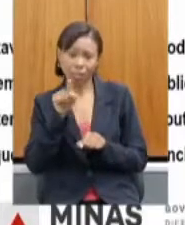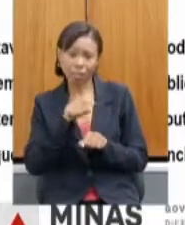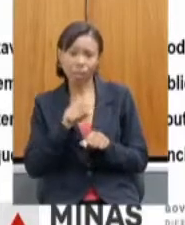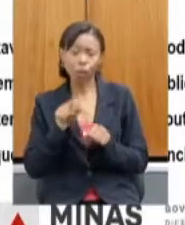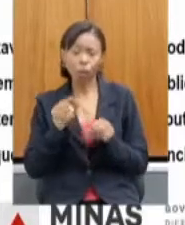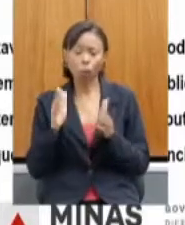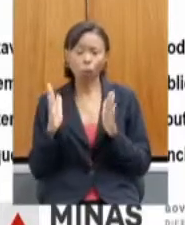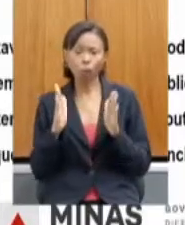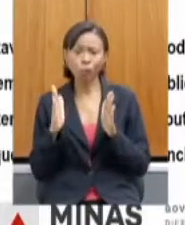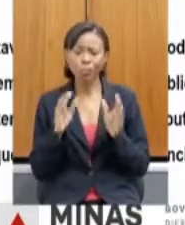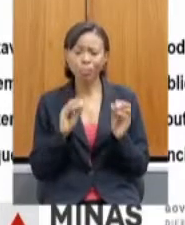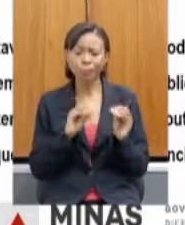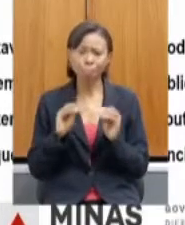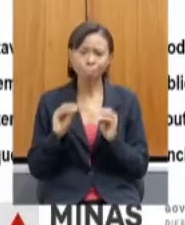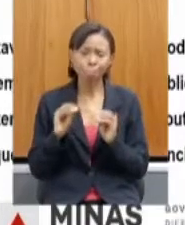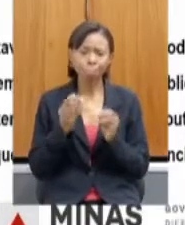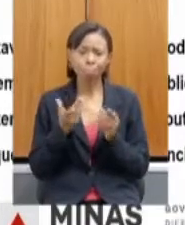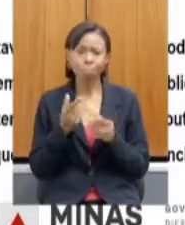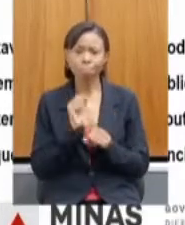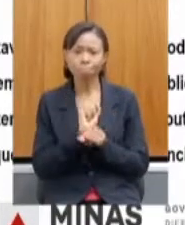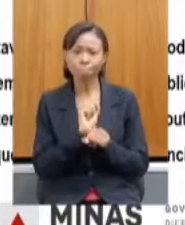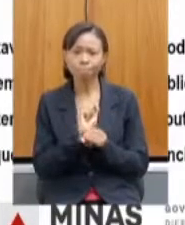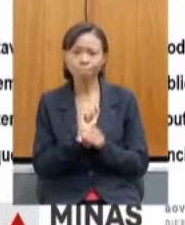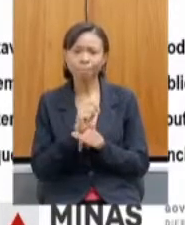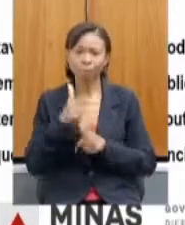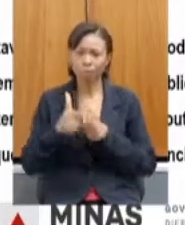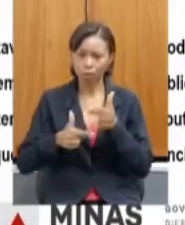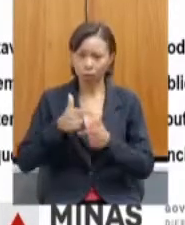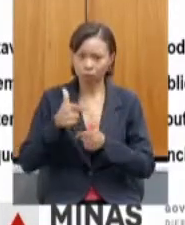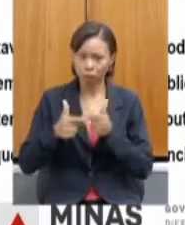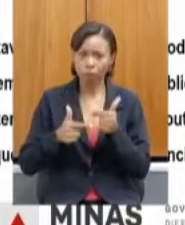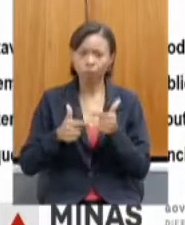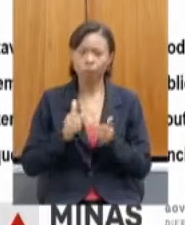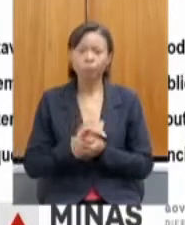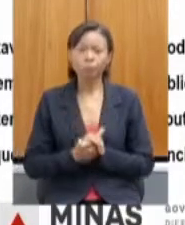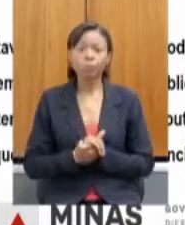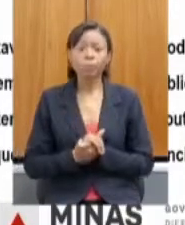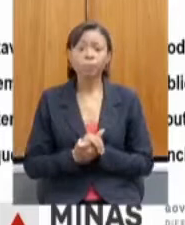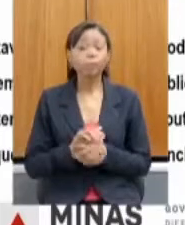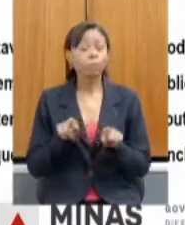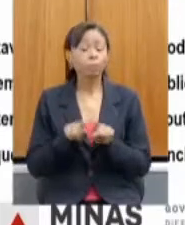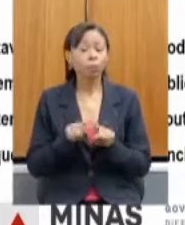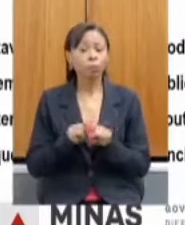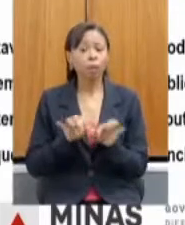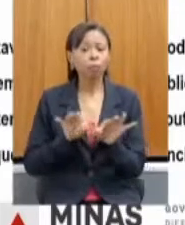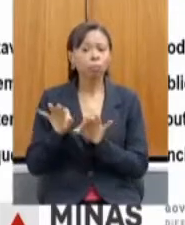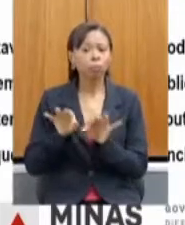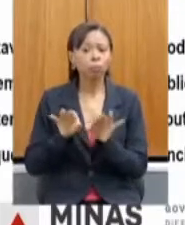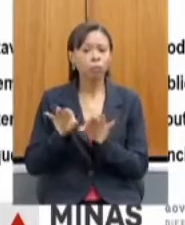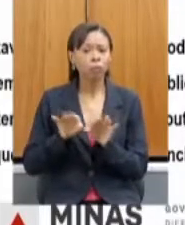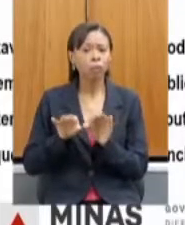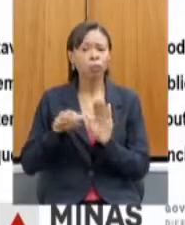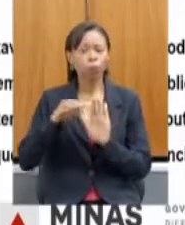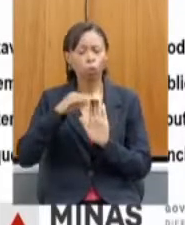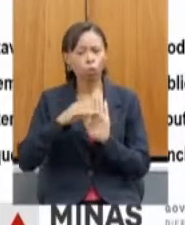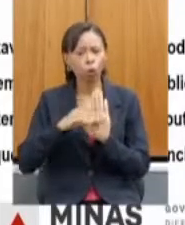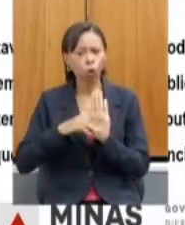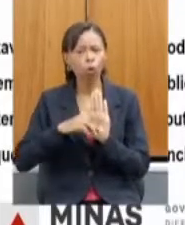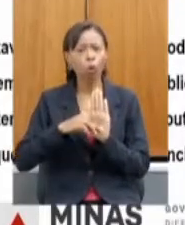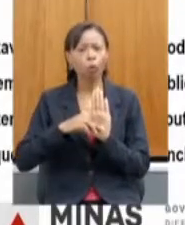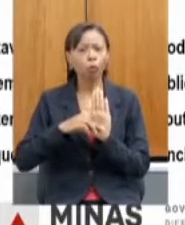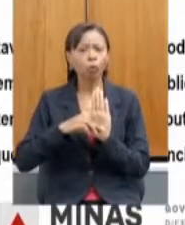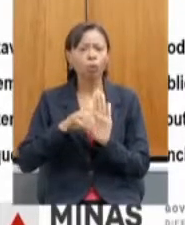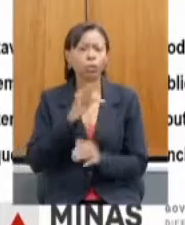legislações, atividades em andamento, e também elaboramos a nota técnica em resposta à recomendação do Ministério